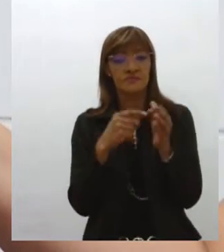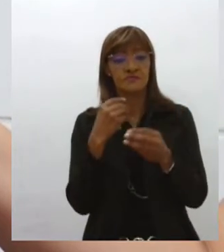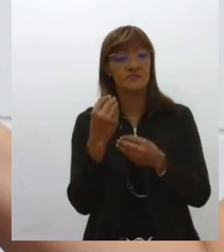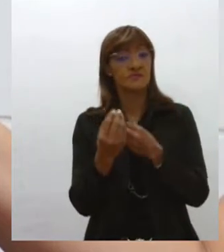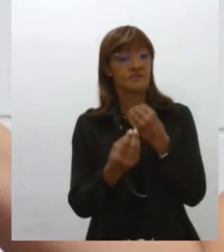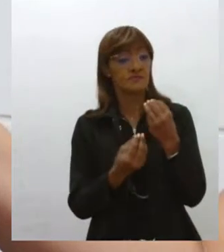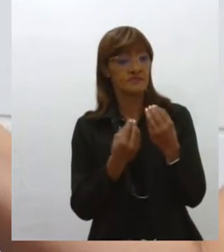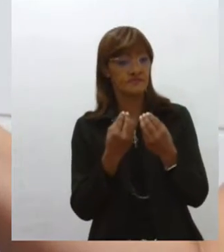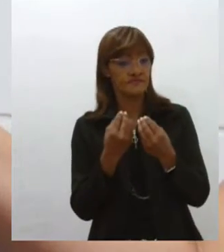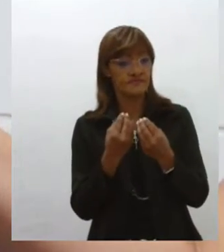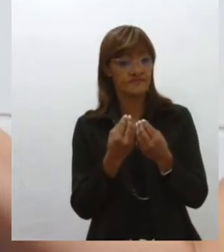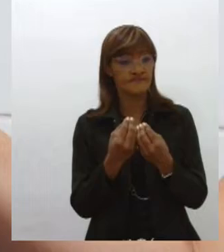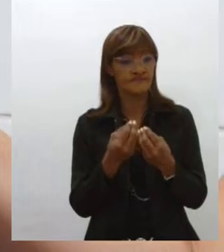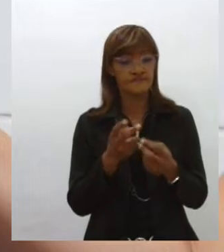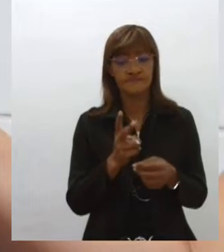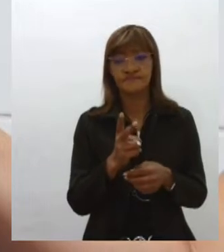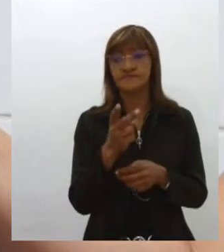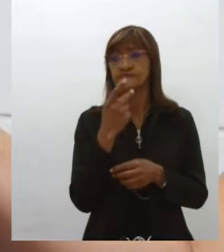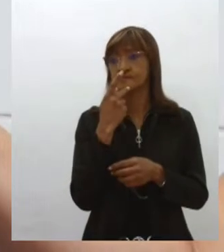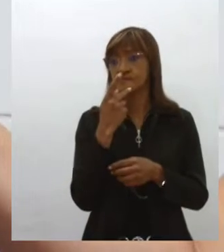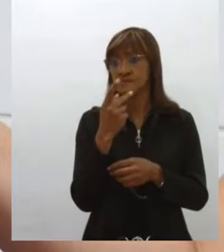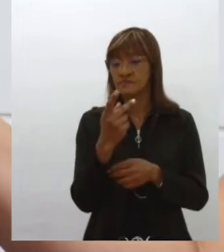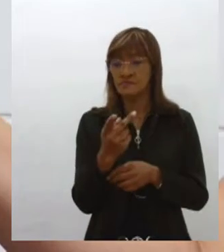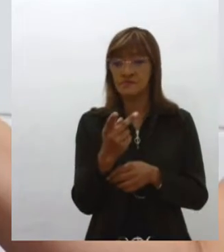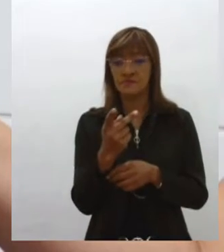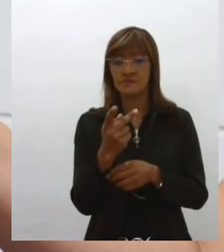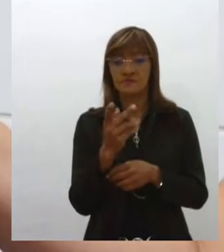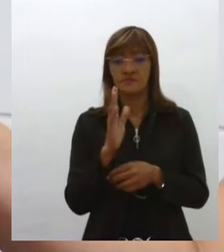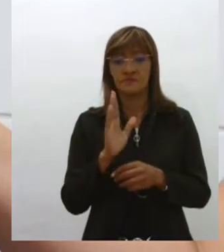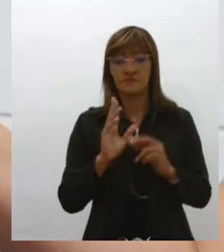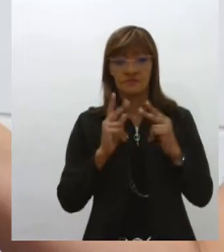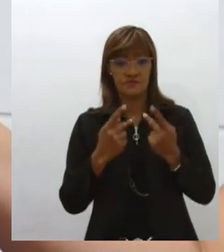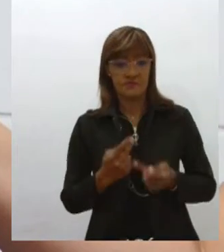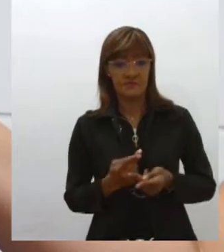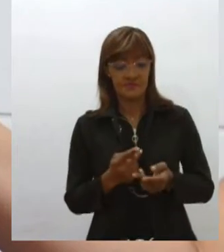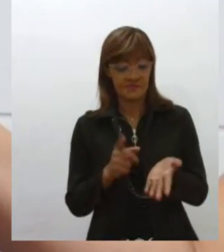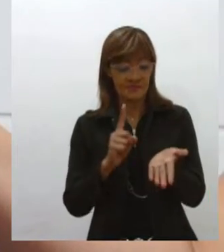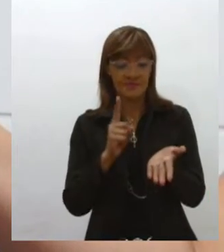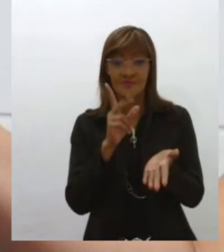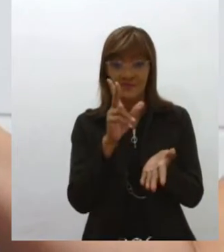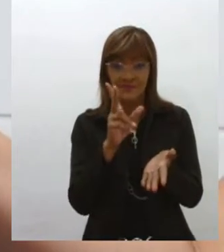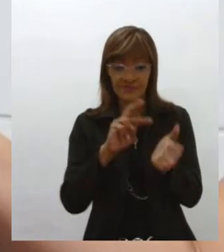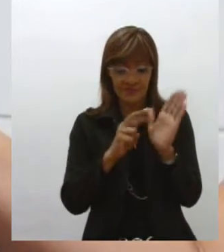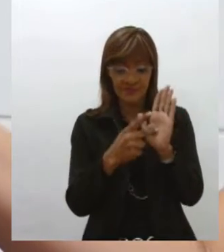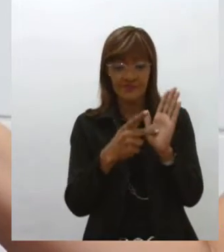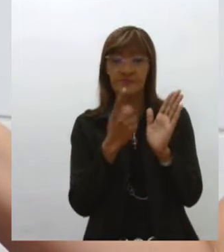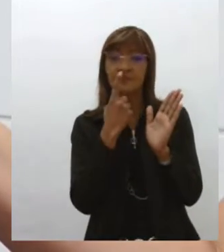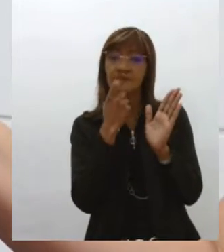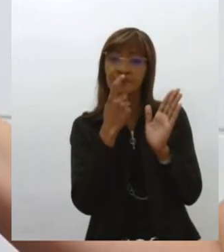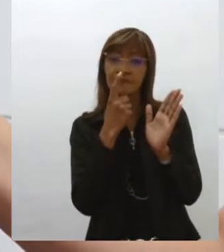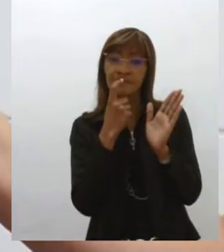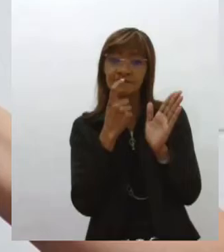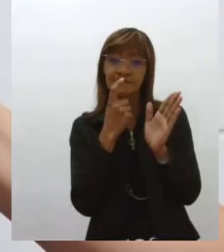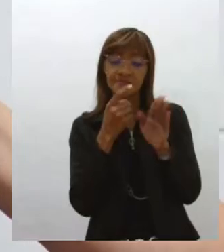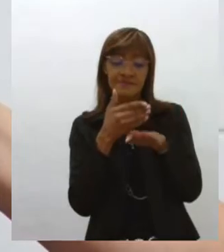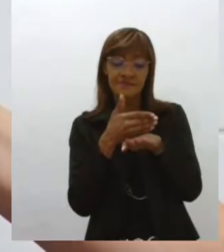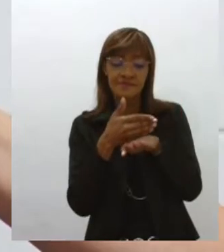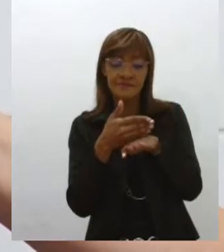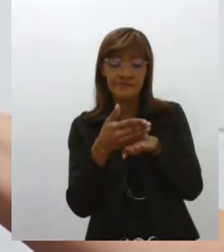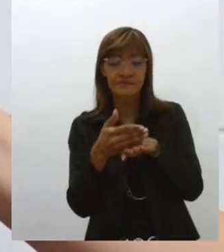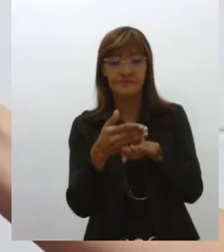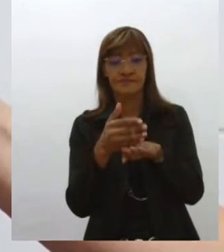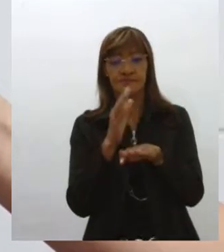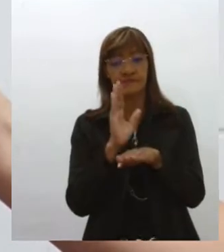a gente fala sempre que o leite humano, ele é um sangue branco. Então, a gente tem que dar um leite de segurança em todo o sentido, no rastreamento de